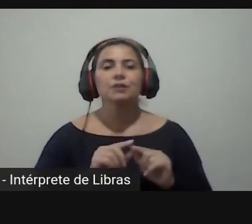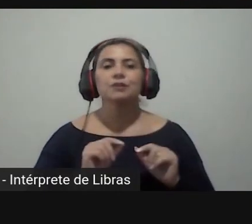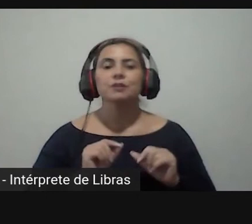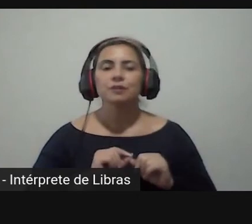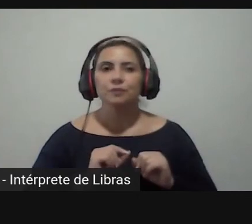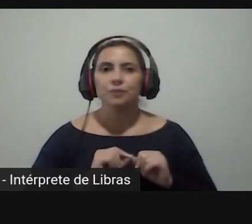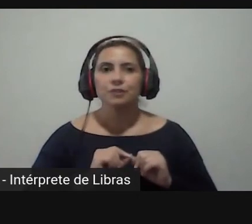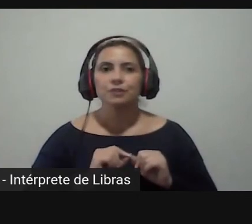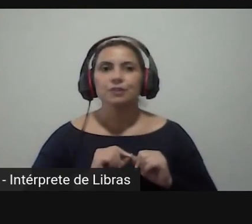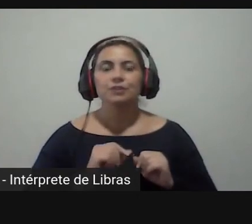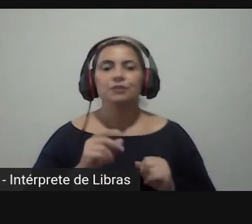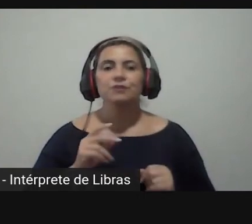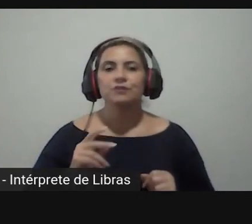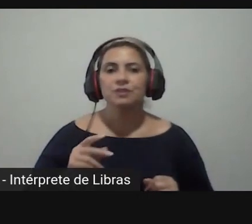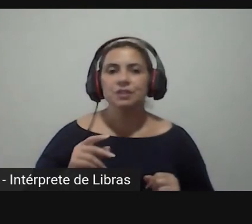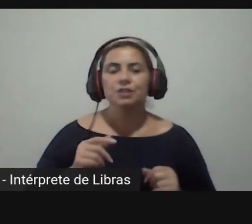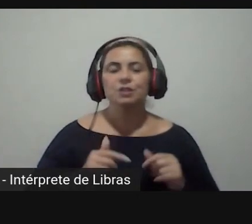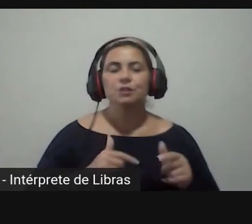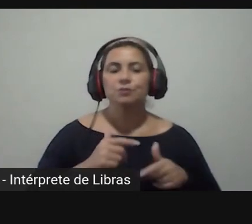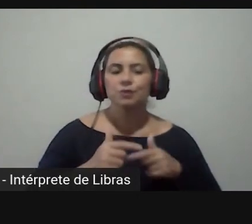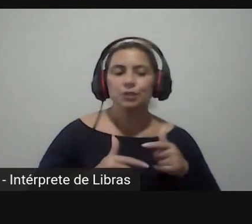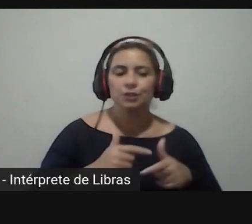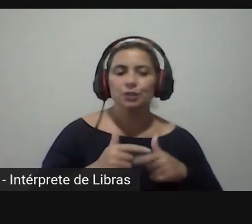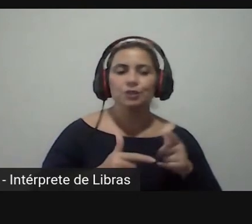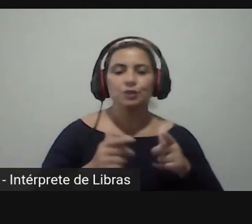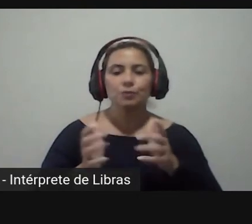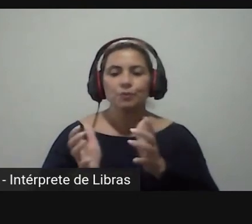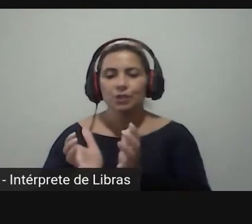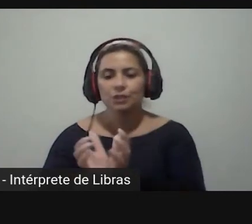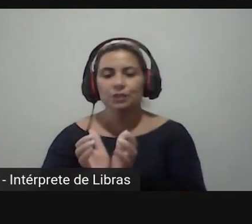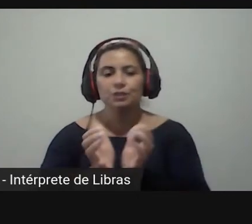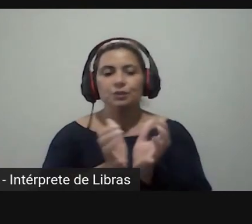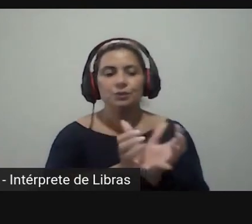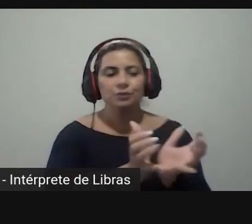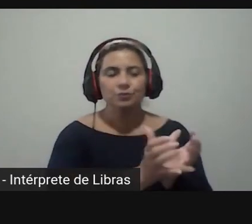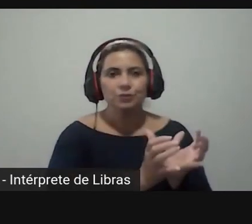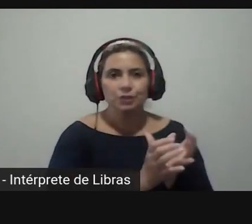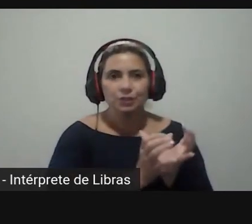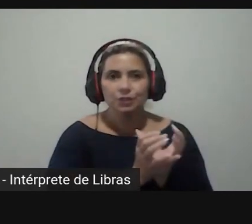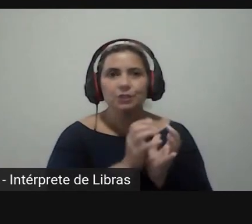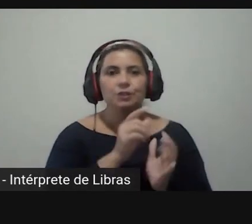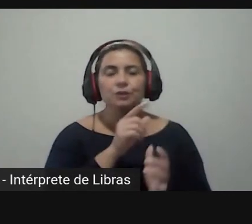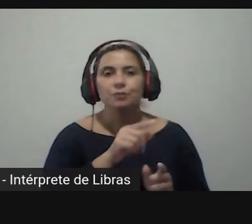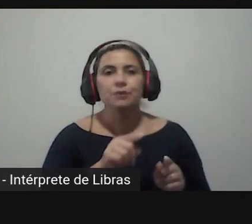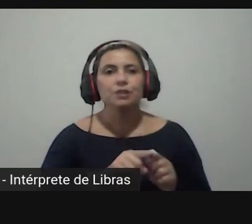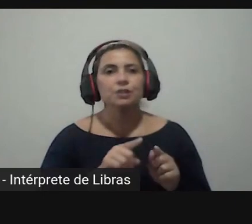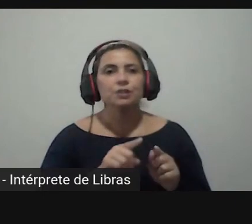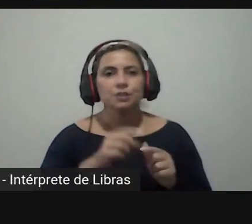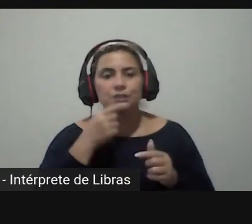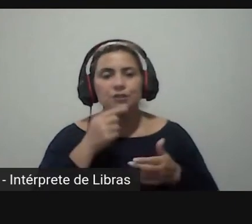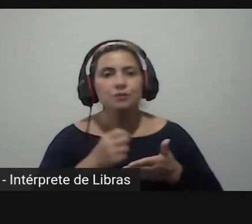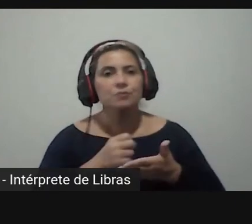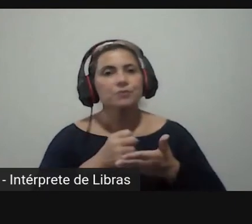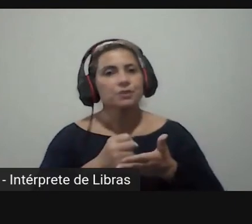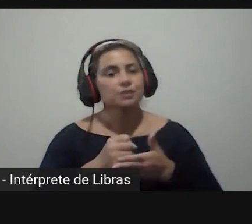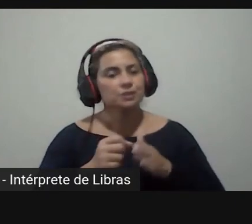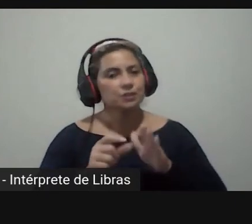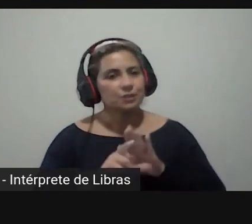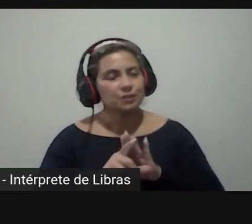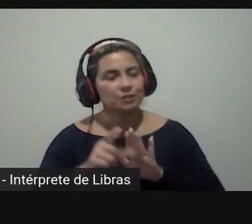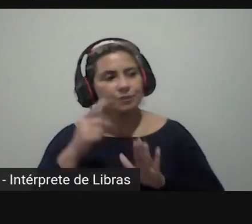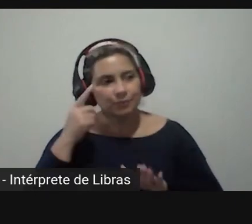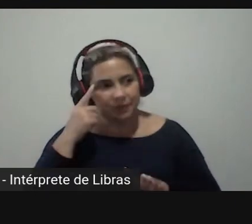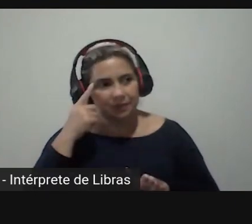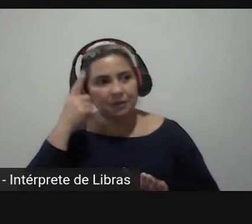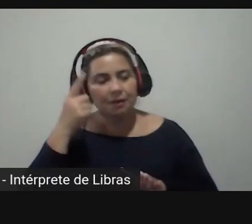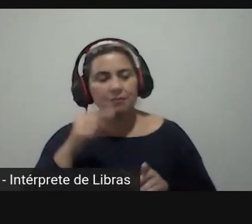um piloto lá com os trabalhos com a categorização dos trabalhos lá da consultoria legislativa com o banco de ideias depois